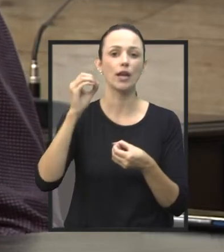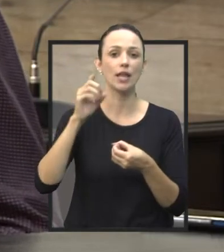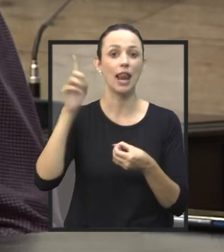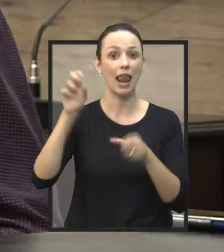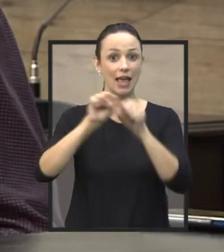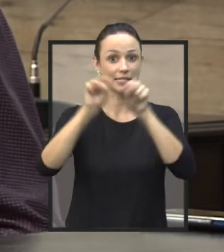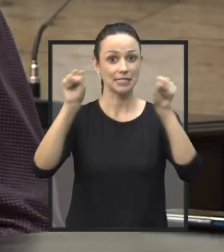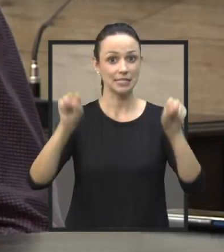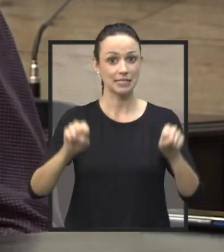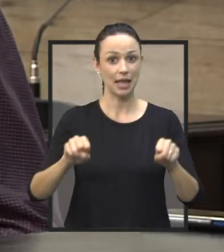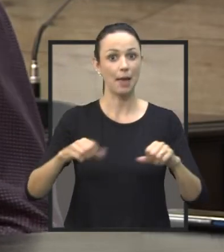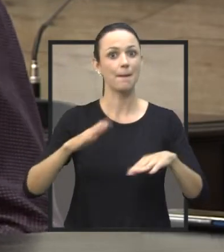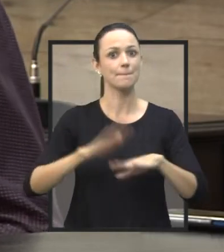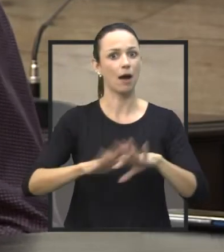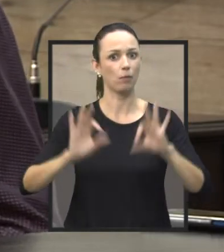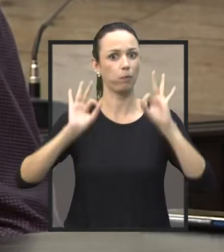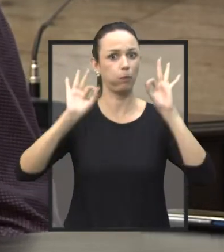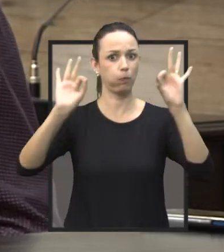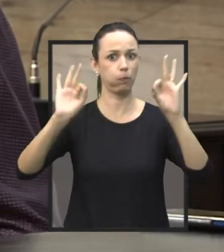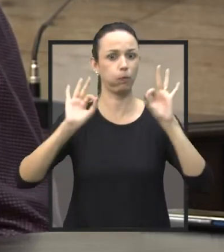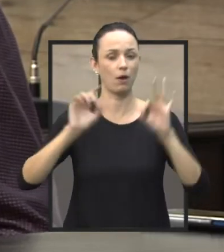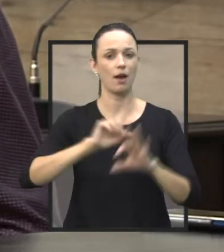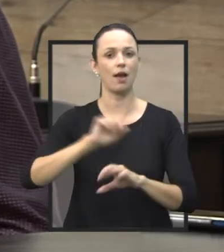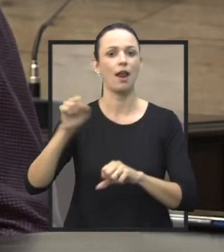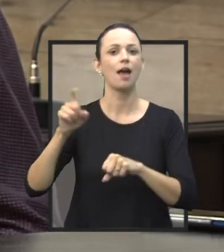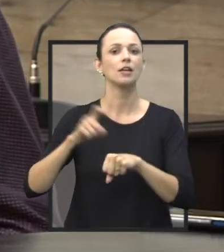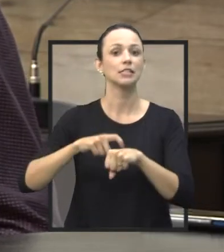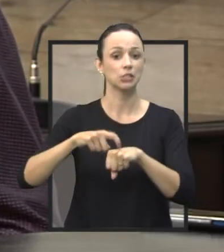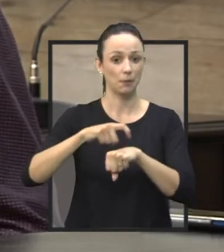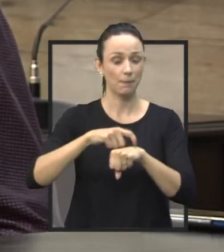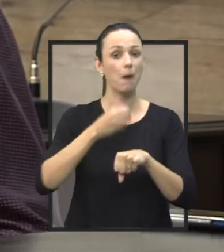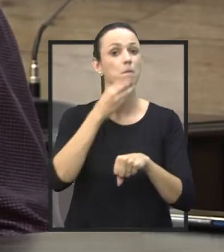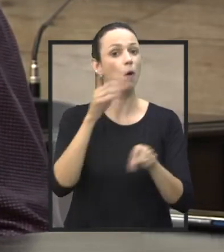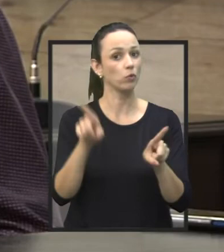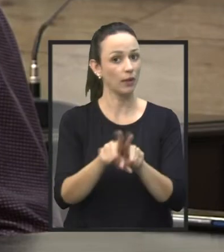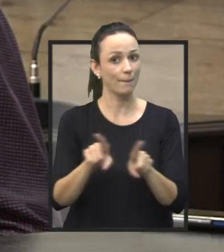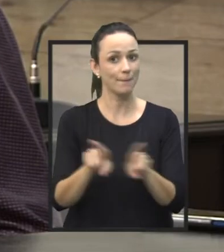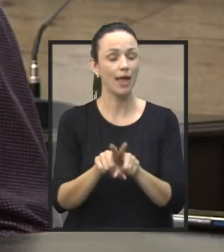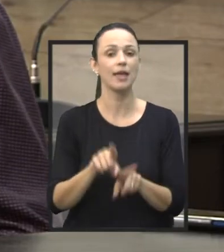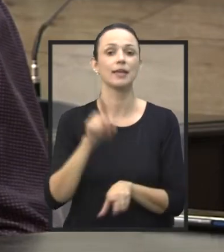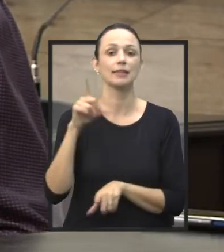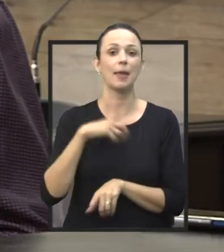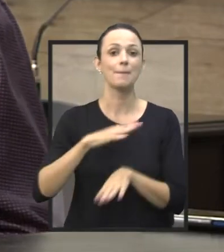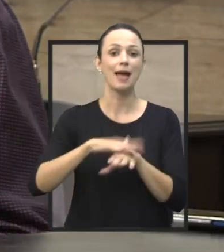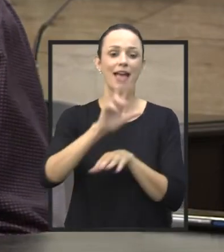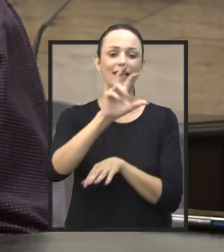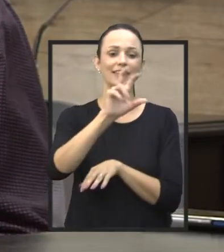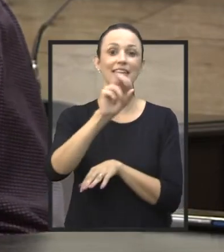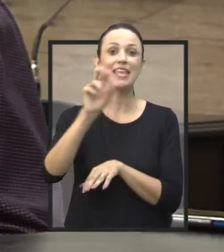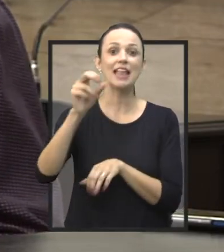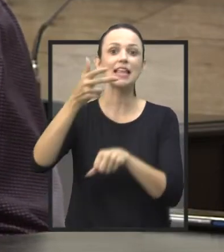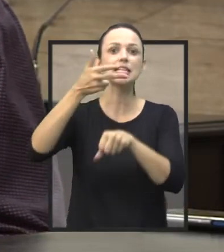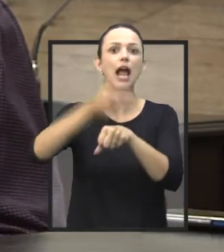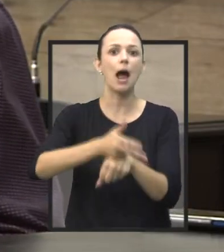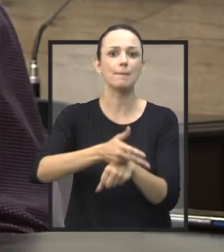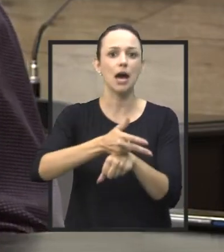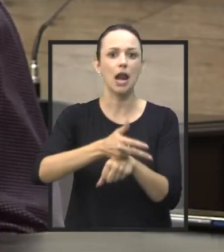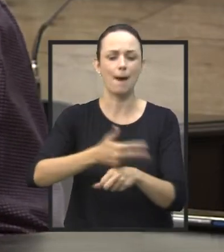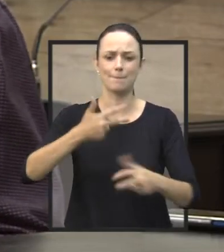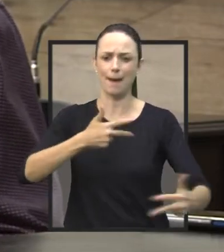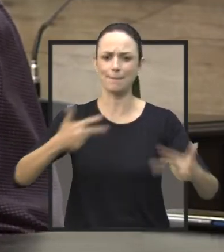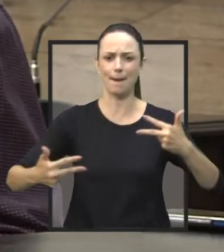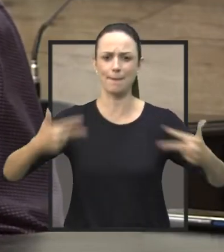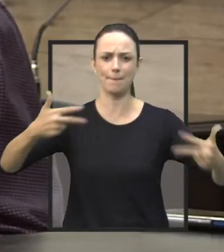sofisticado em Ourinhos do que Atibaia. Mas Atibaia funciona muito bem, são mais de 500 câmeras dispostas em